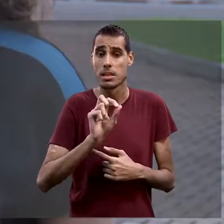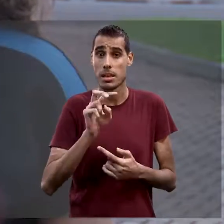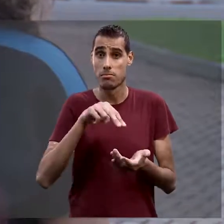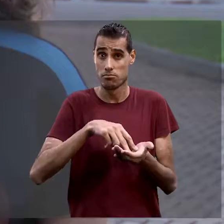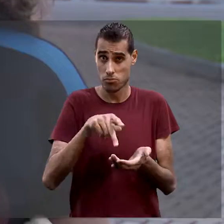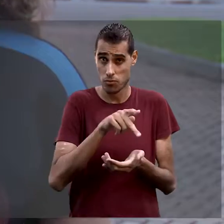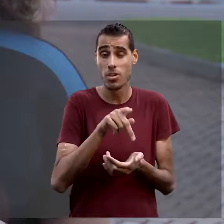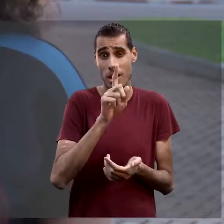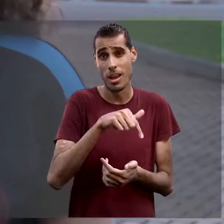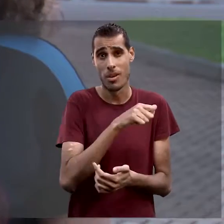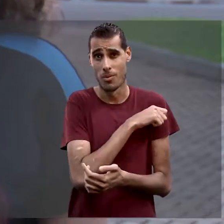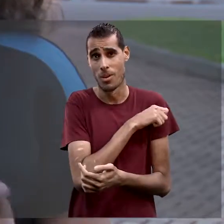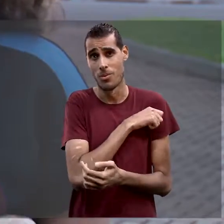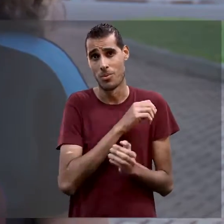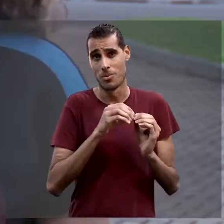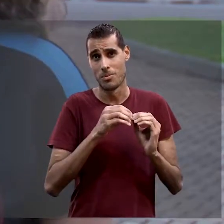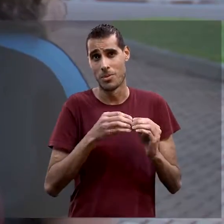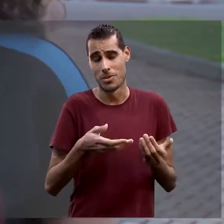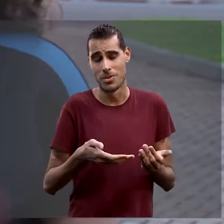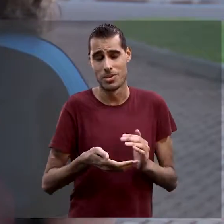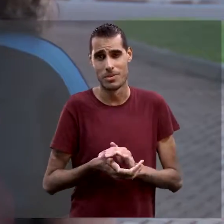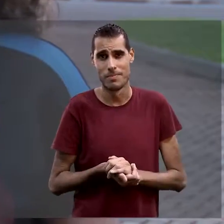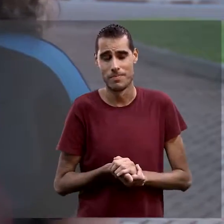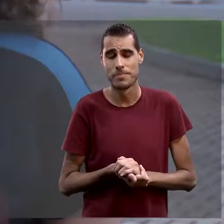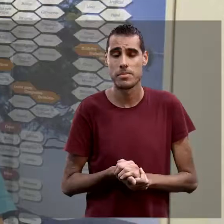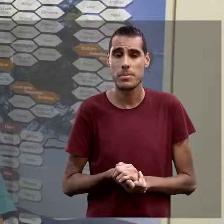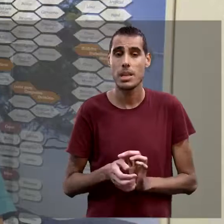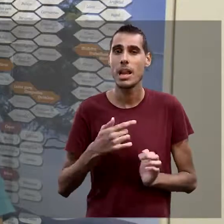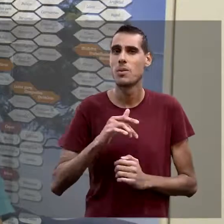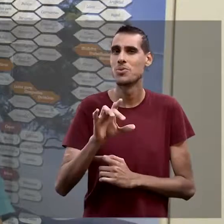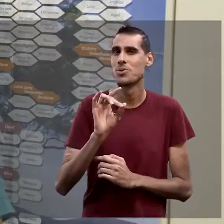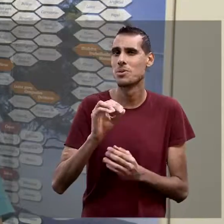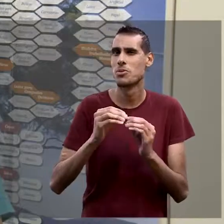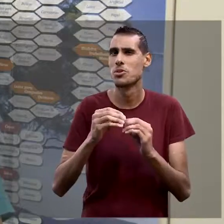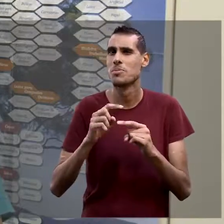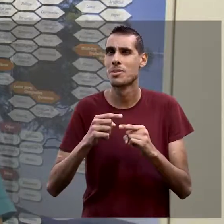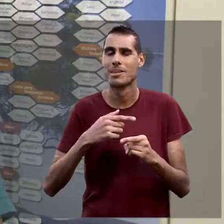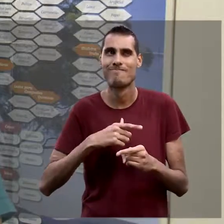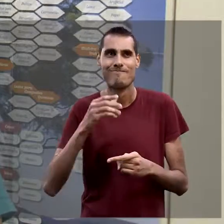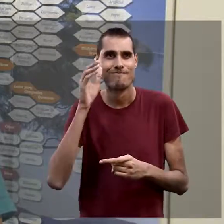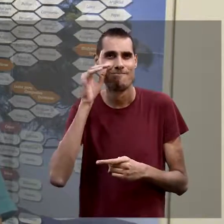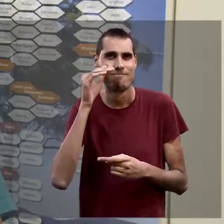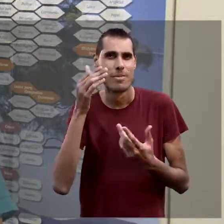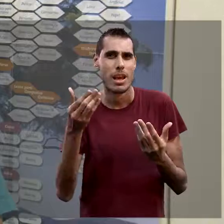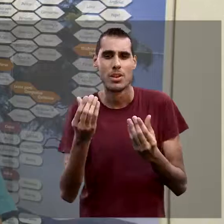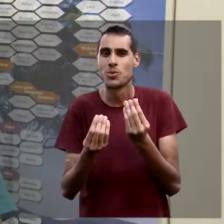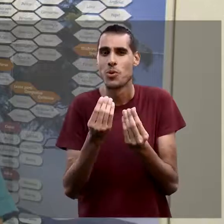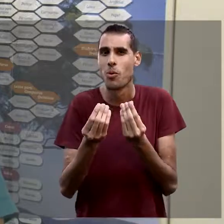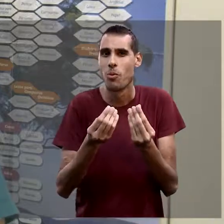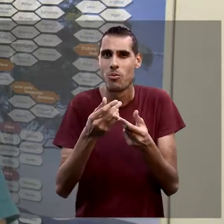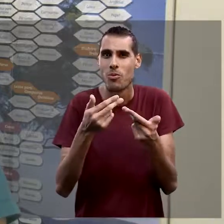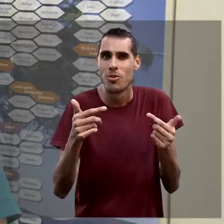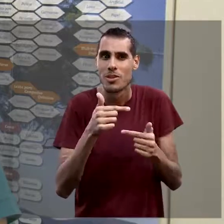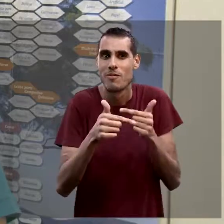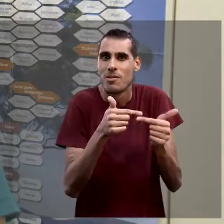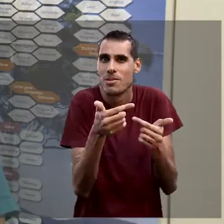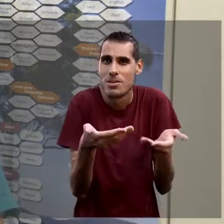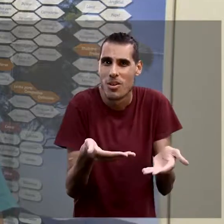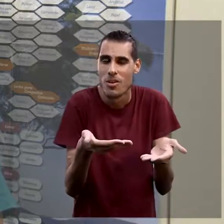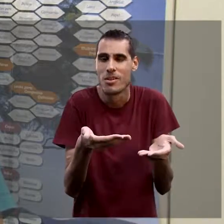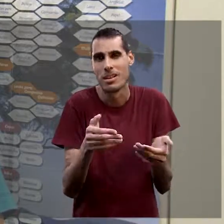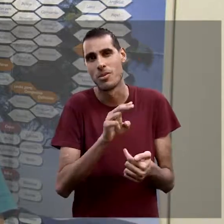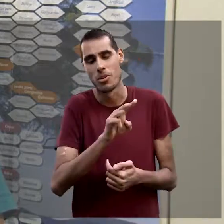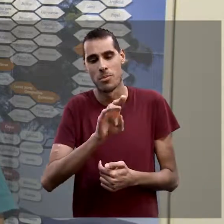cursinho são os nossos alunos, entre eles os alunos da biologia. Eu escolhi biologia porque eu sempre tive a curiosidade de saber como as coisas eram.